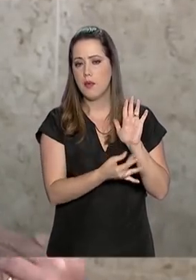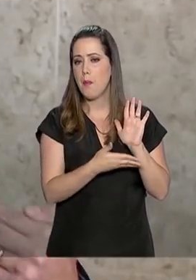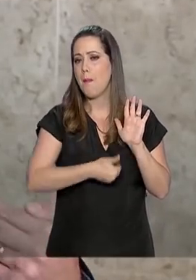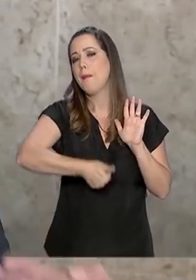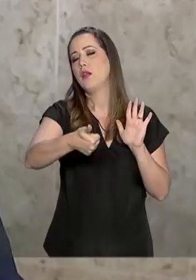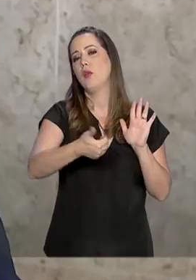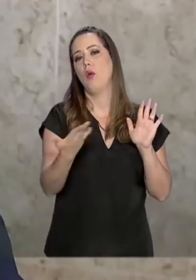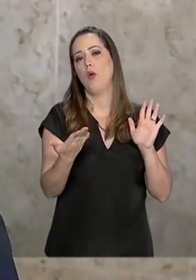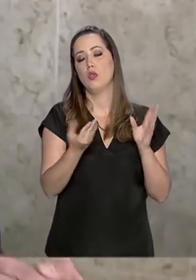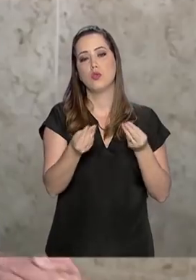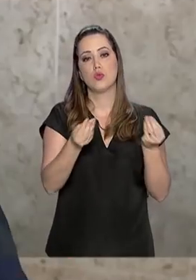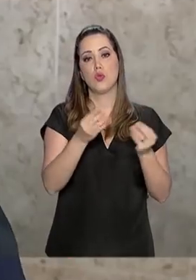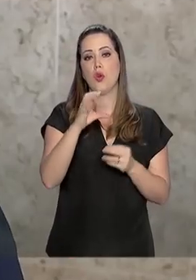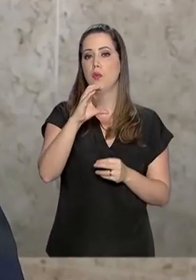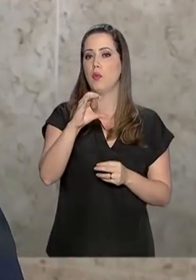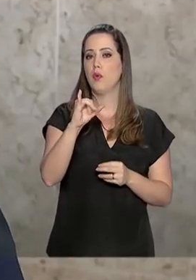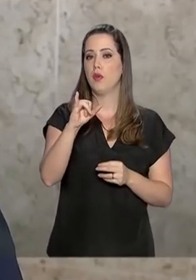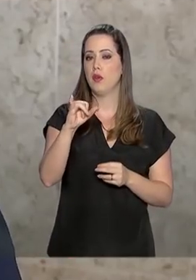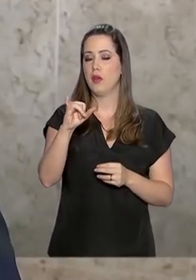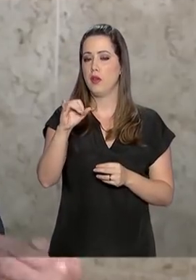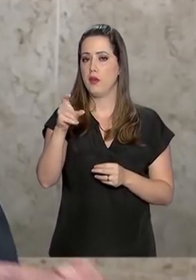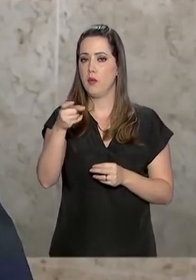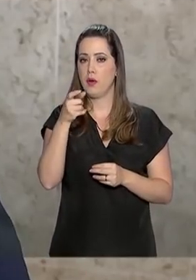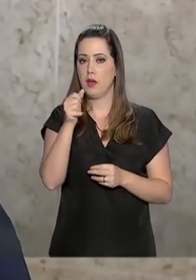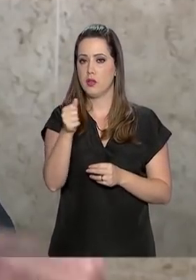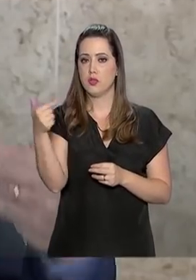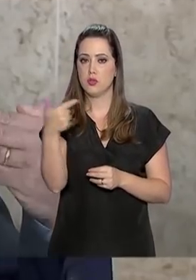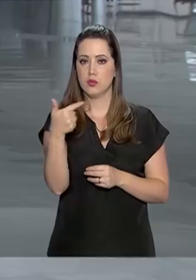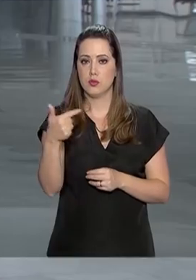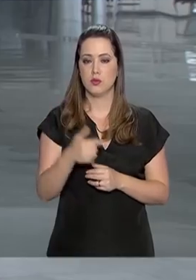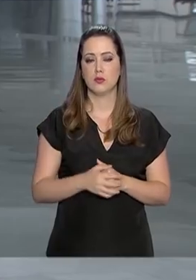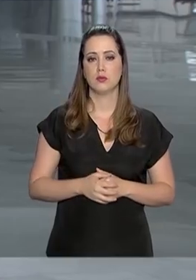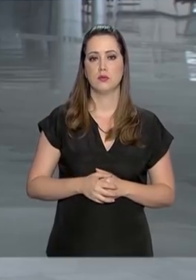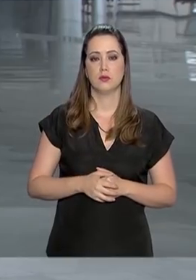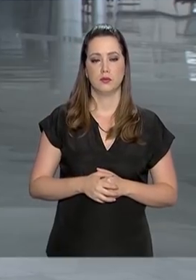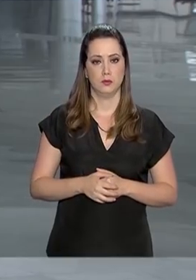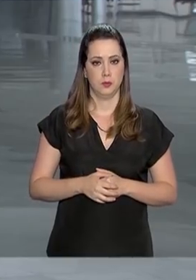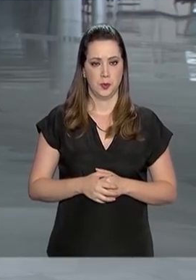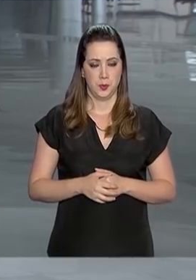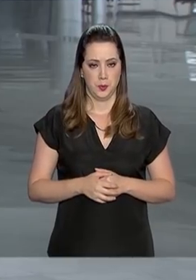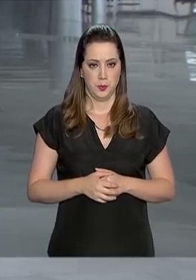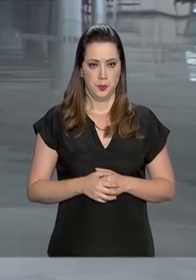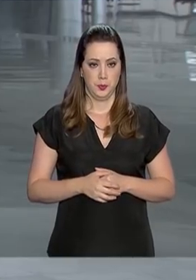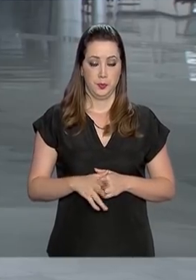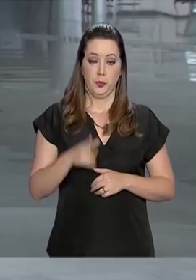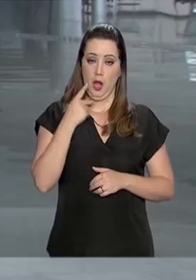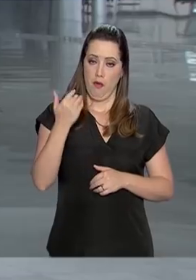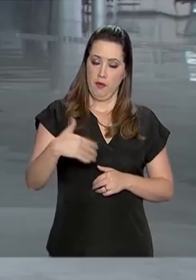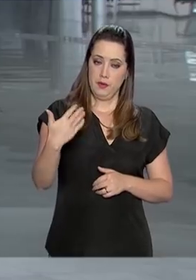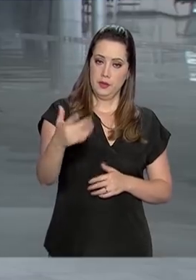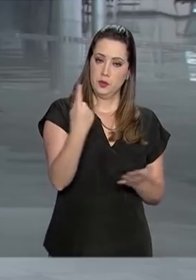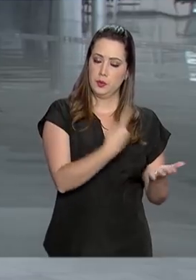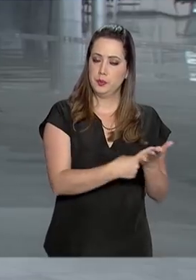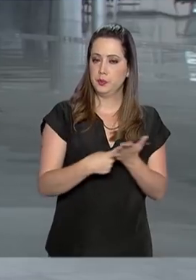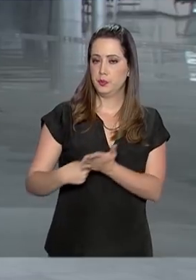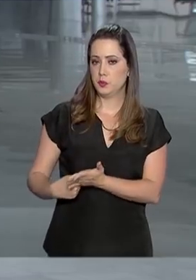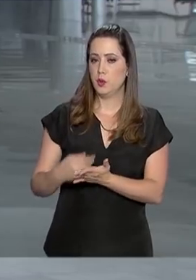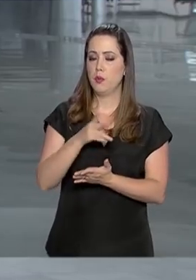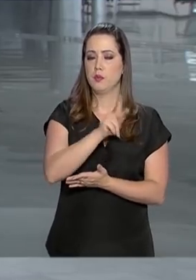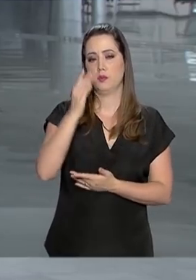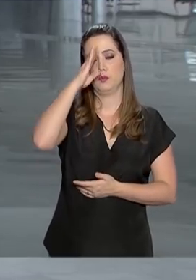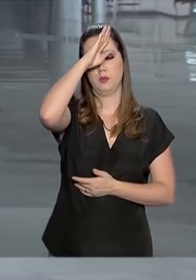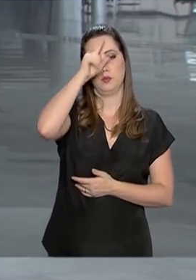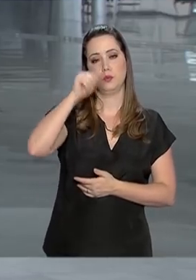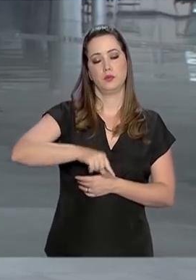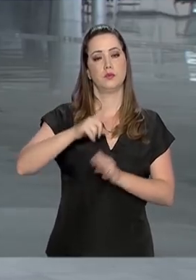do Caixa 2. Qual governo fez isso antes? Nenhum. Ainda falando sobre a agenda do presidente Jair Bolsonaro,